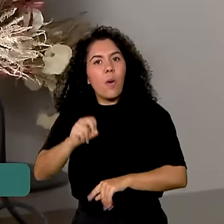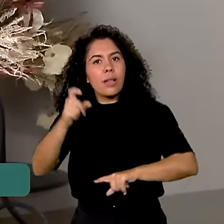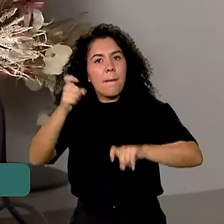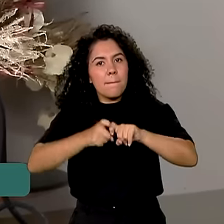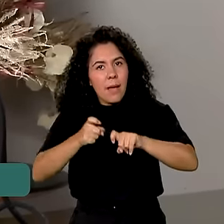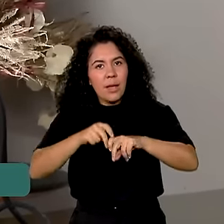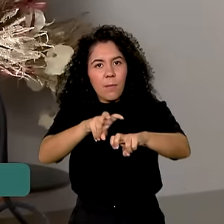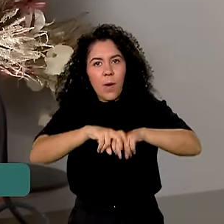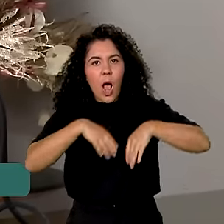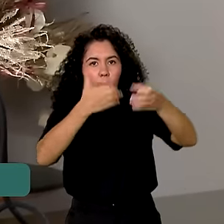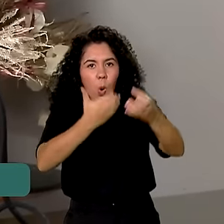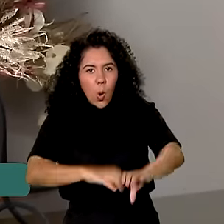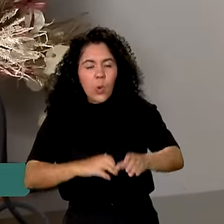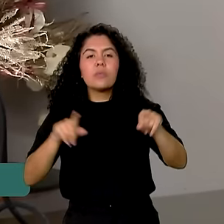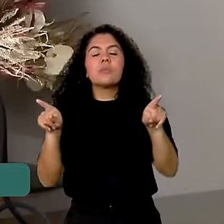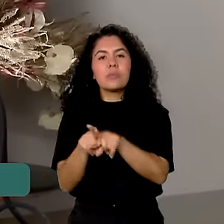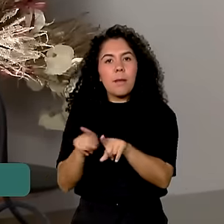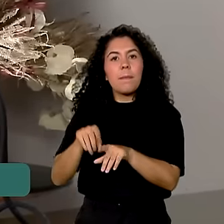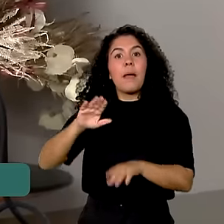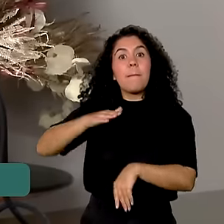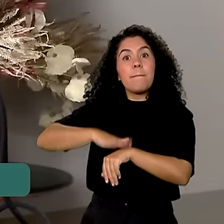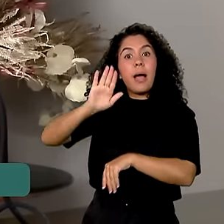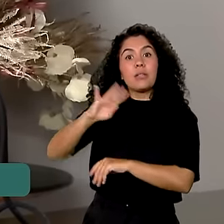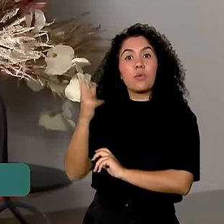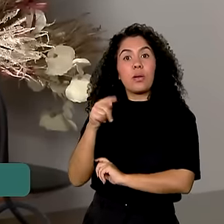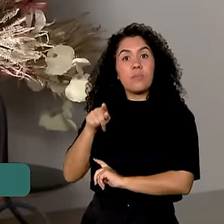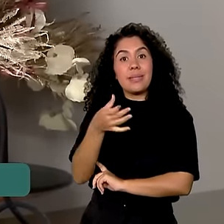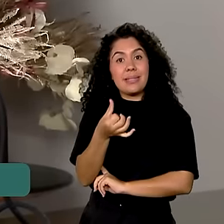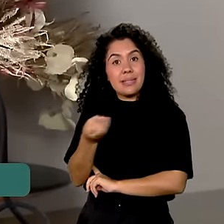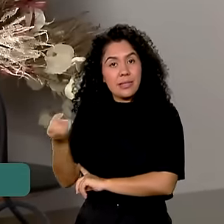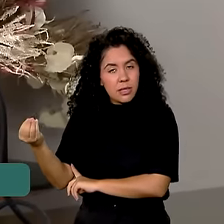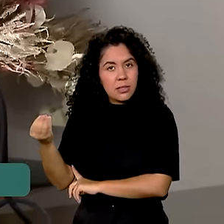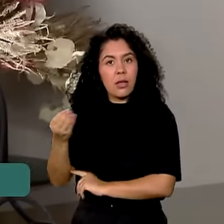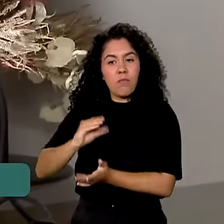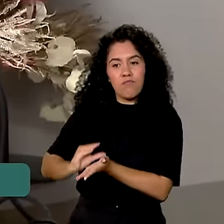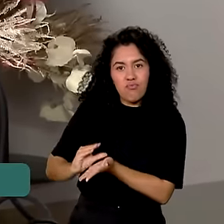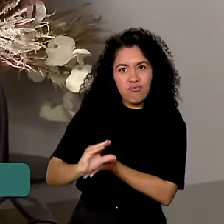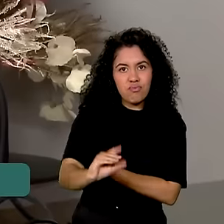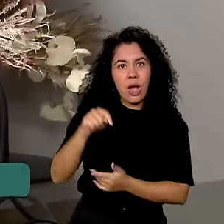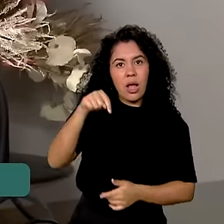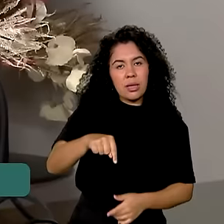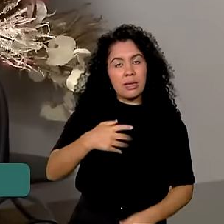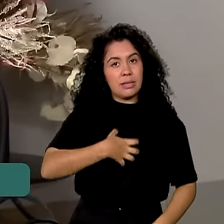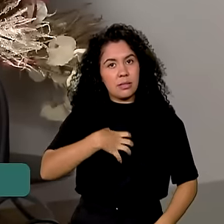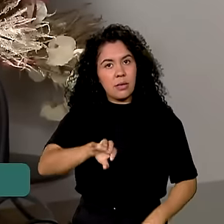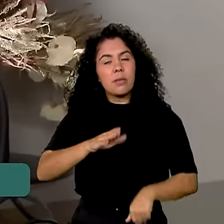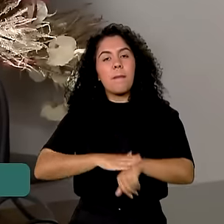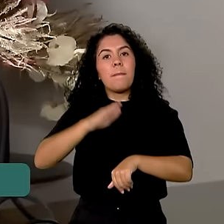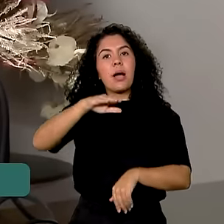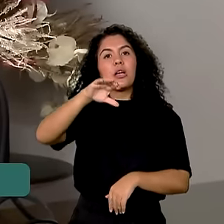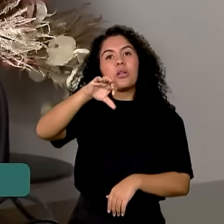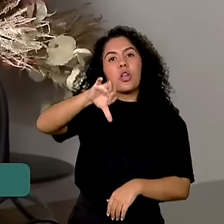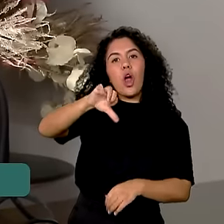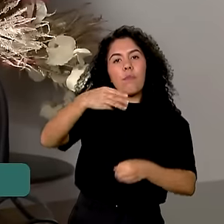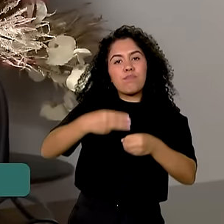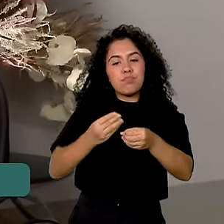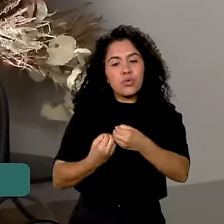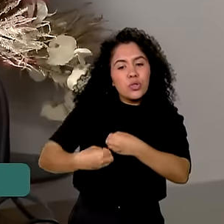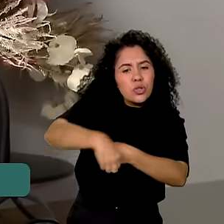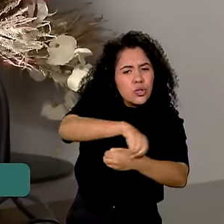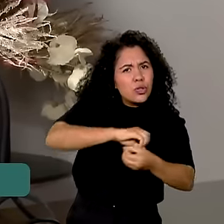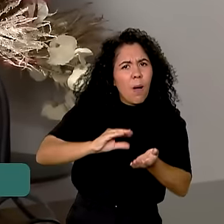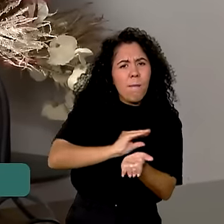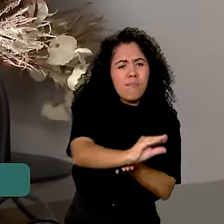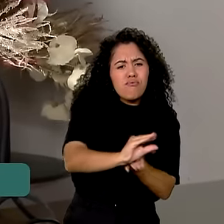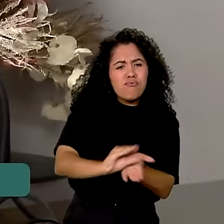Nós viemos aqui anunciar mais 4.600 moradias do mercado da minha vida em Salvador e mais de nove municípios. Nós